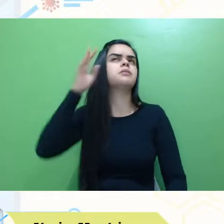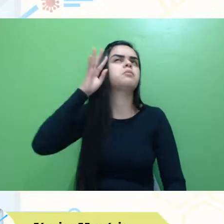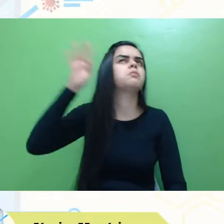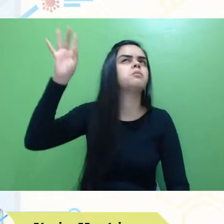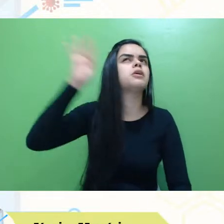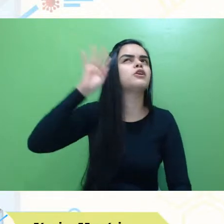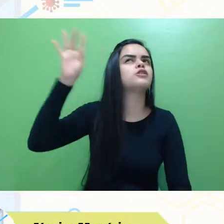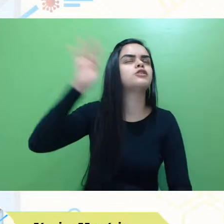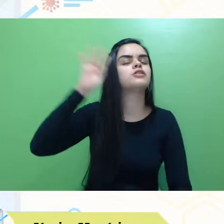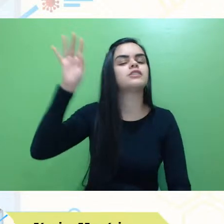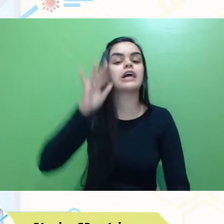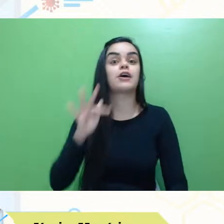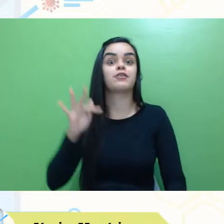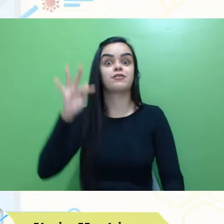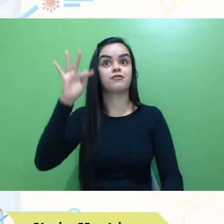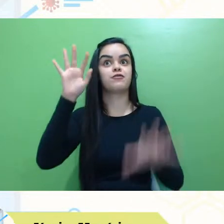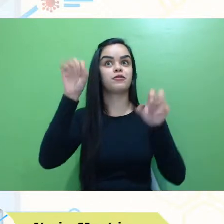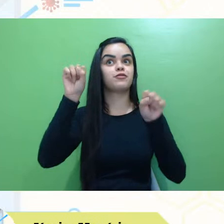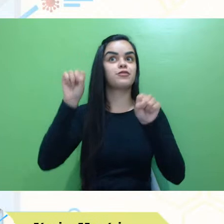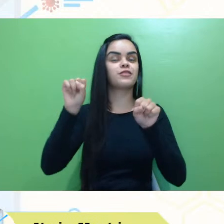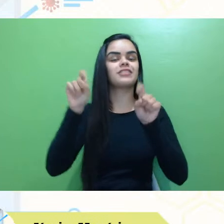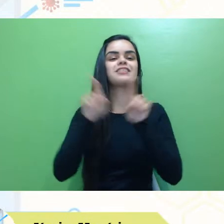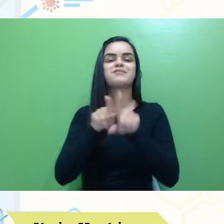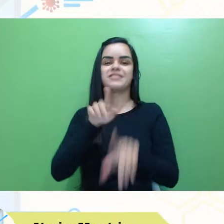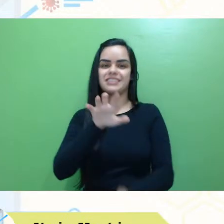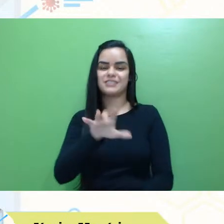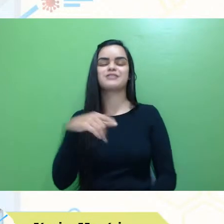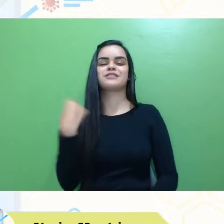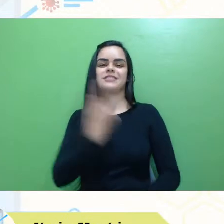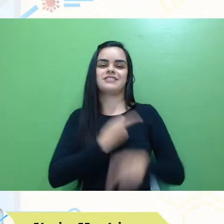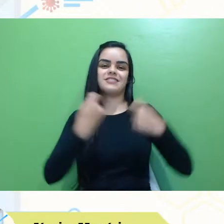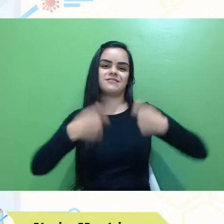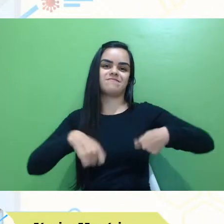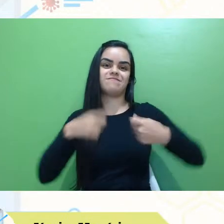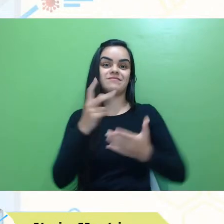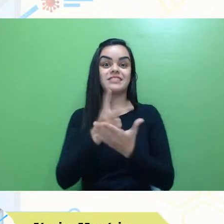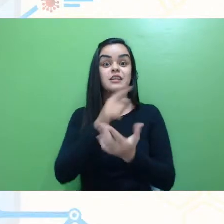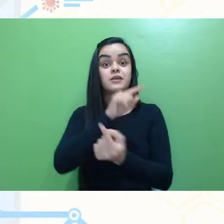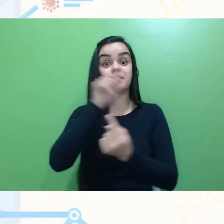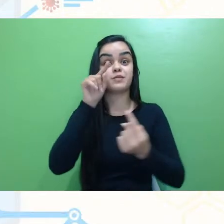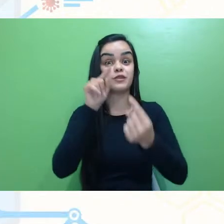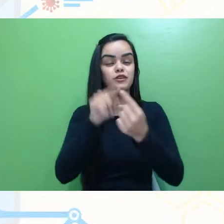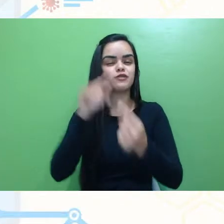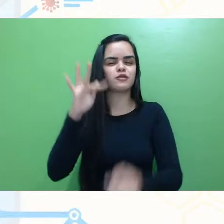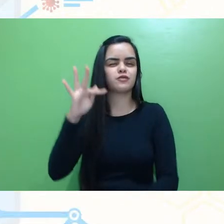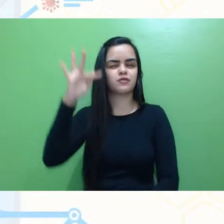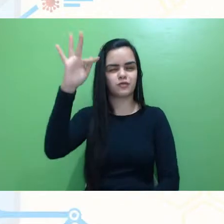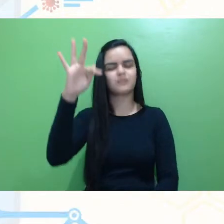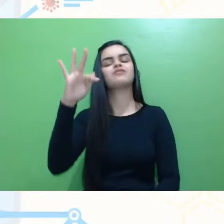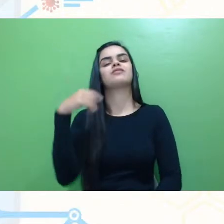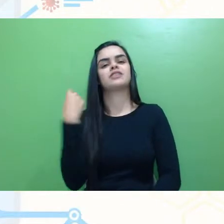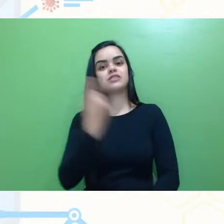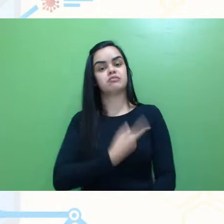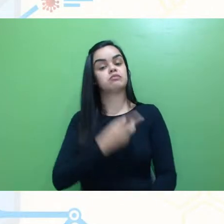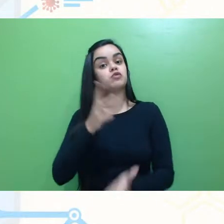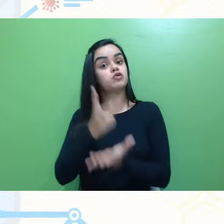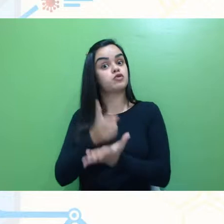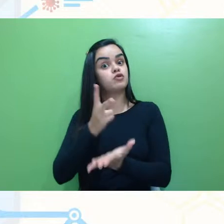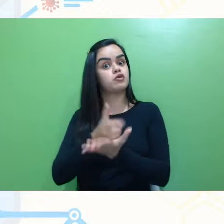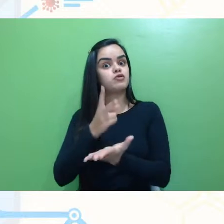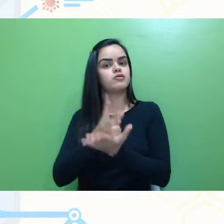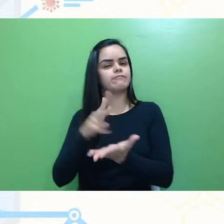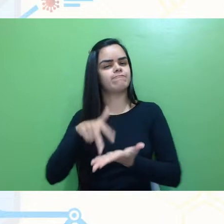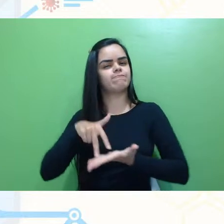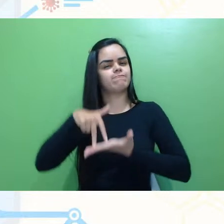esse futuro, né, é isso que a gente precisa, sempre ter um objetivo lá na frente que nos faça continuar caminhando,